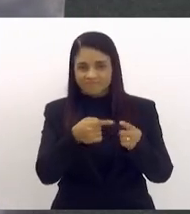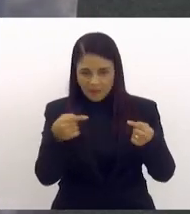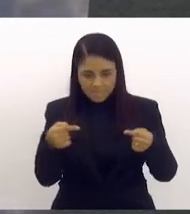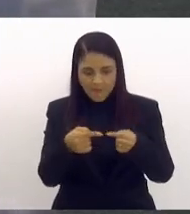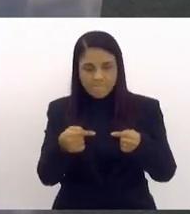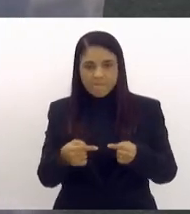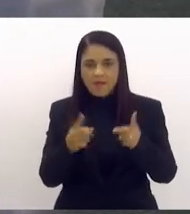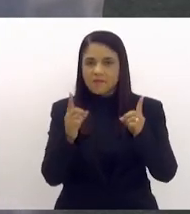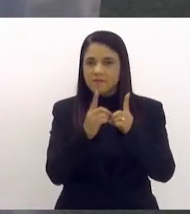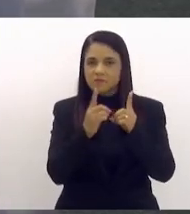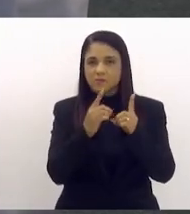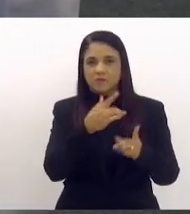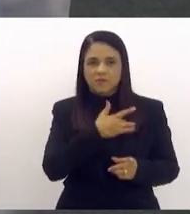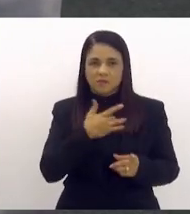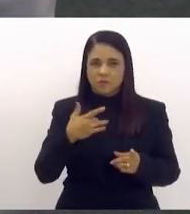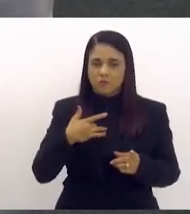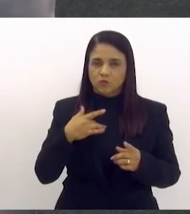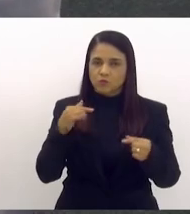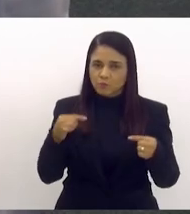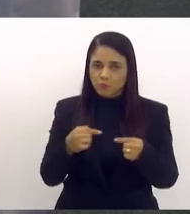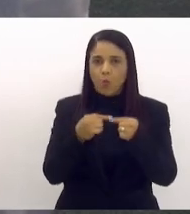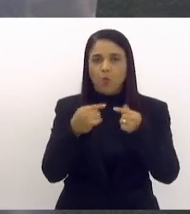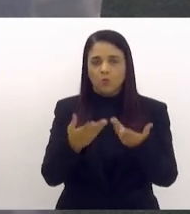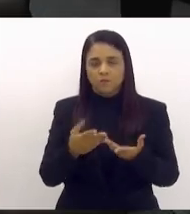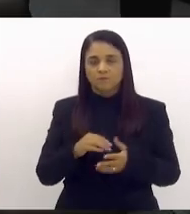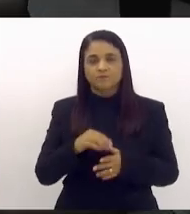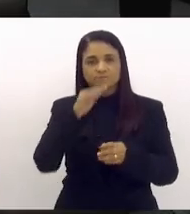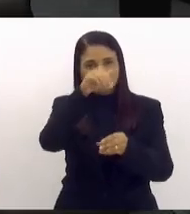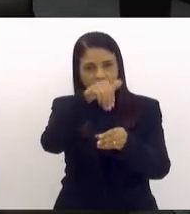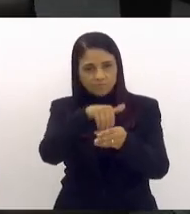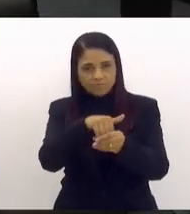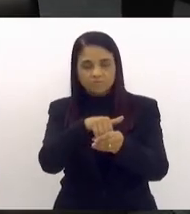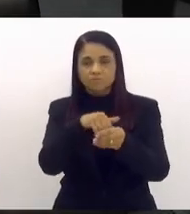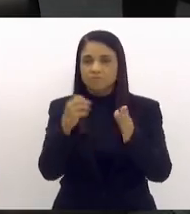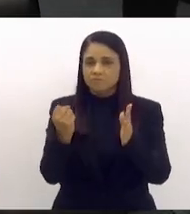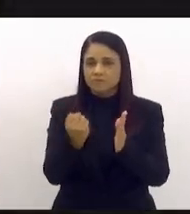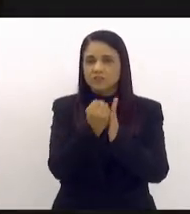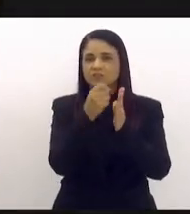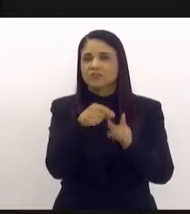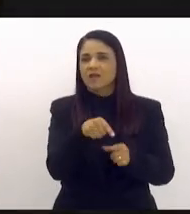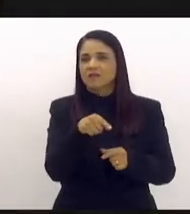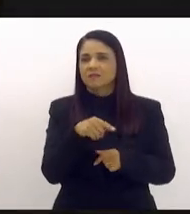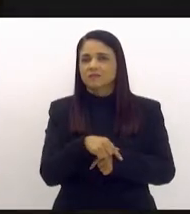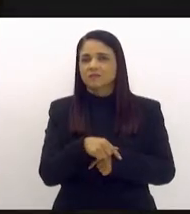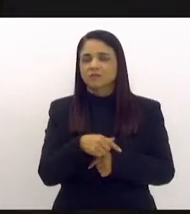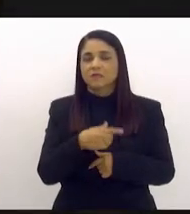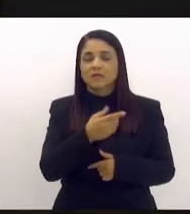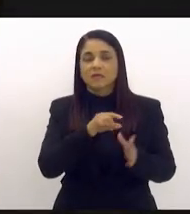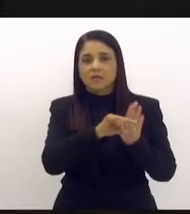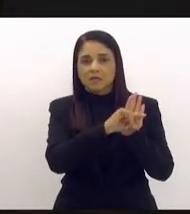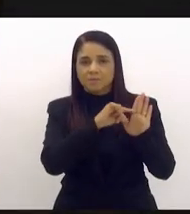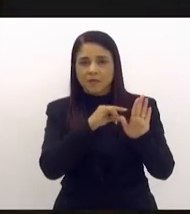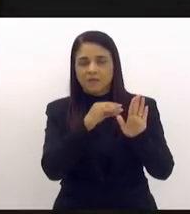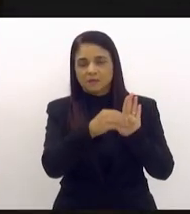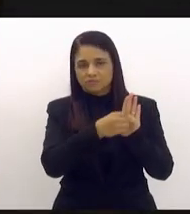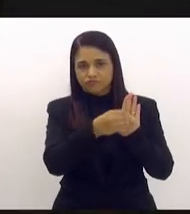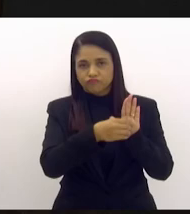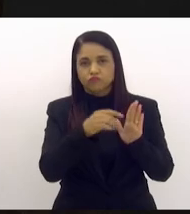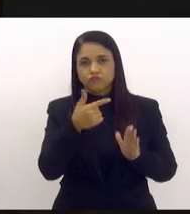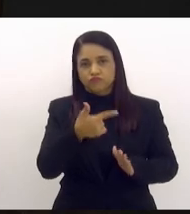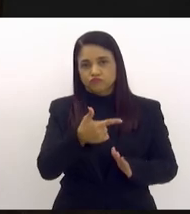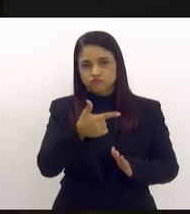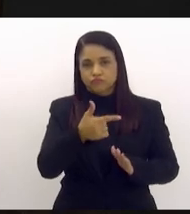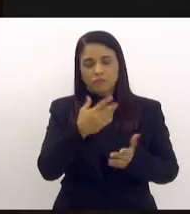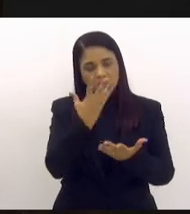atendimento à saúde. Em votação, o destaque, a emenda número 2. Srs. que aprovam, permaneçam como estão.